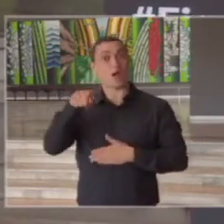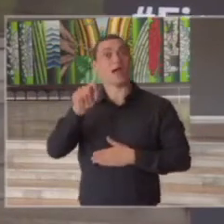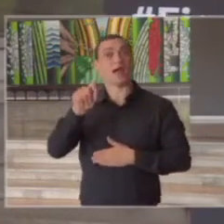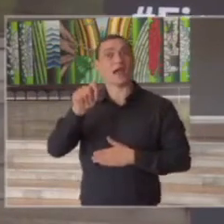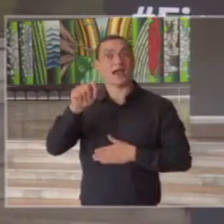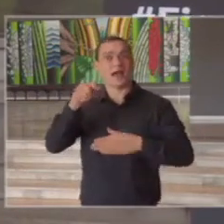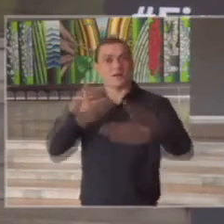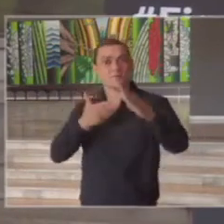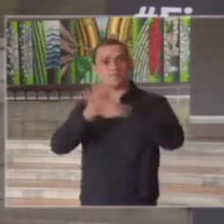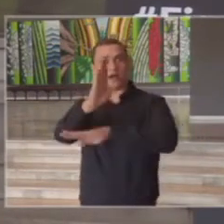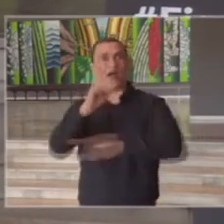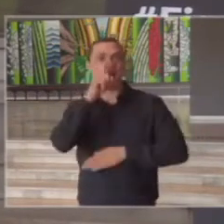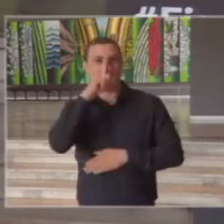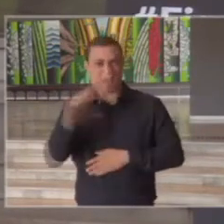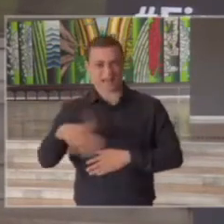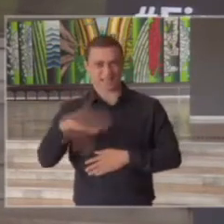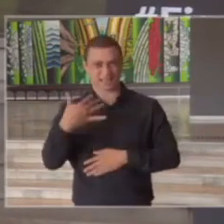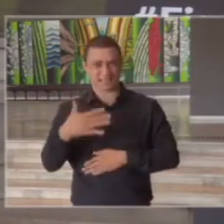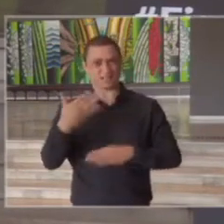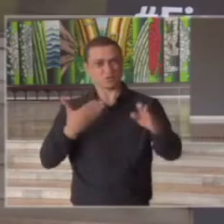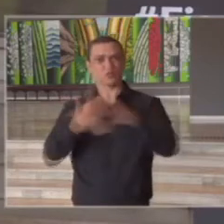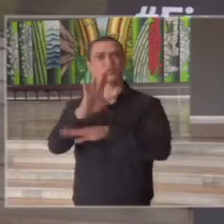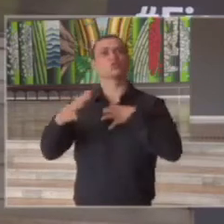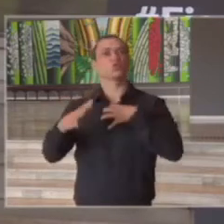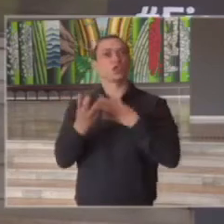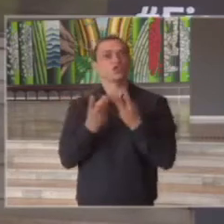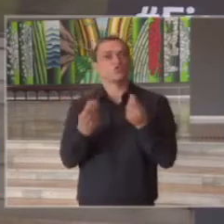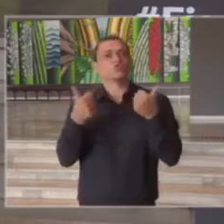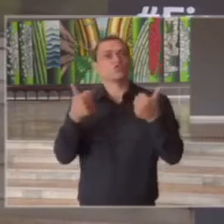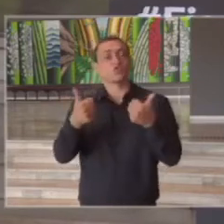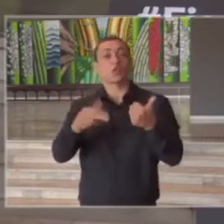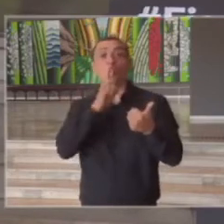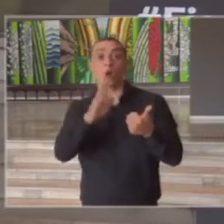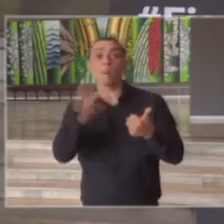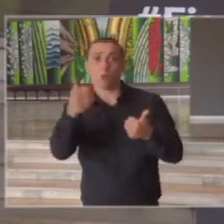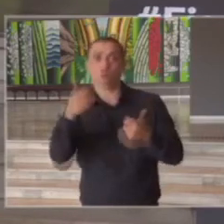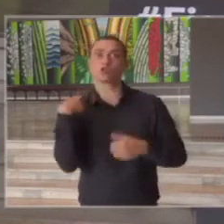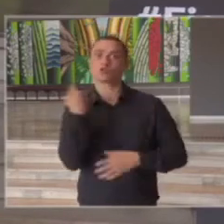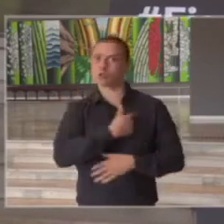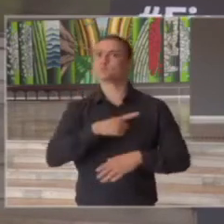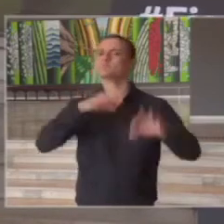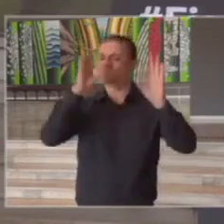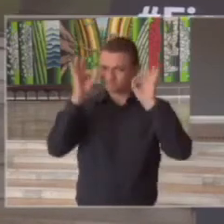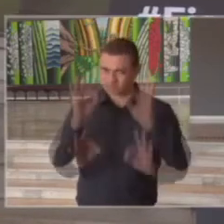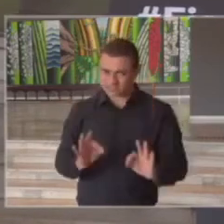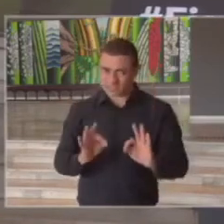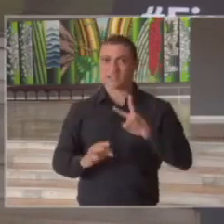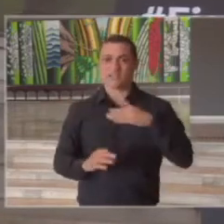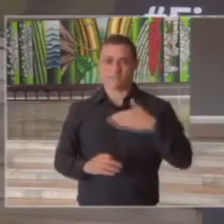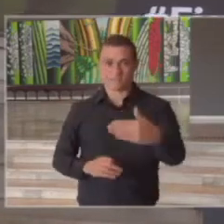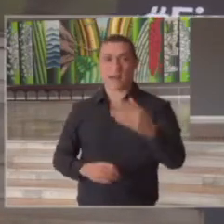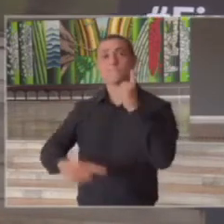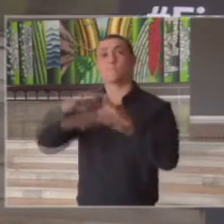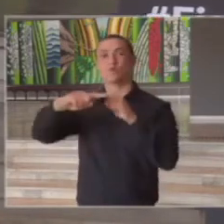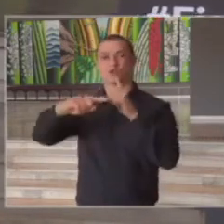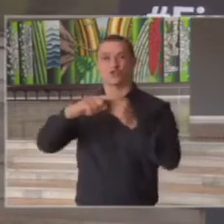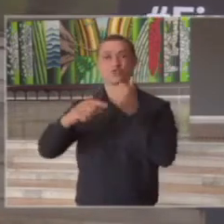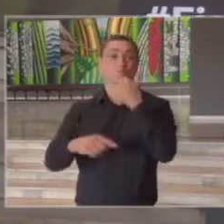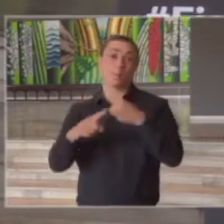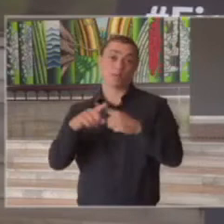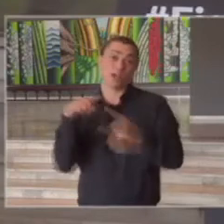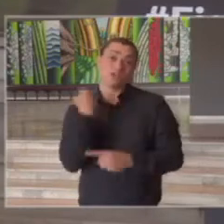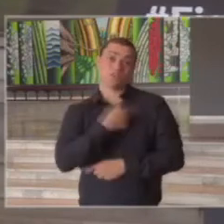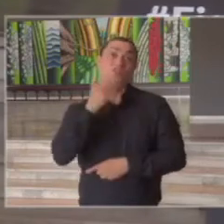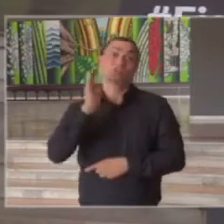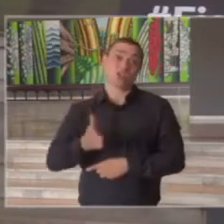ultrapassar essa crise a enfrentar essa crise de forma eficiente com resultados que nós temos certeza vão ser muito positivos uma vez que a gente